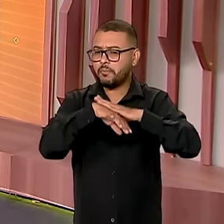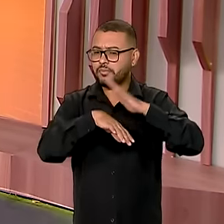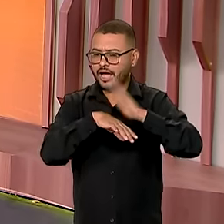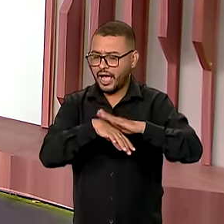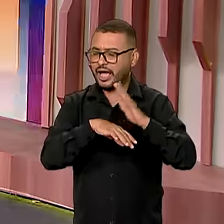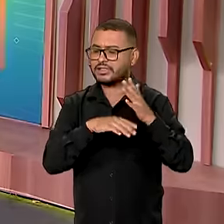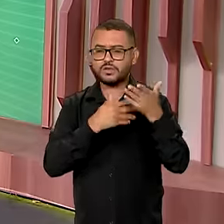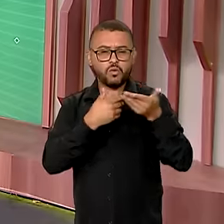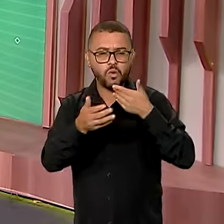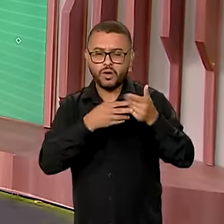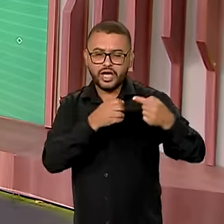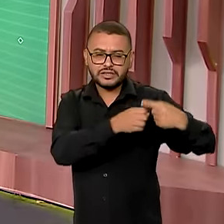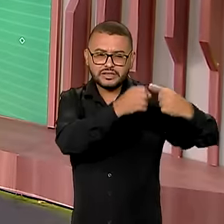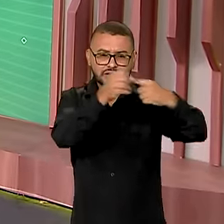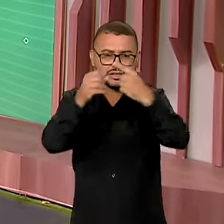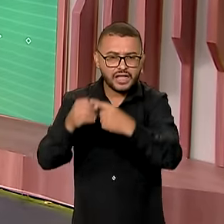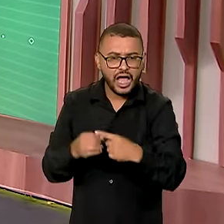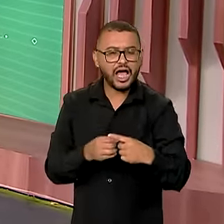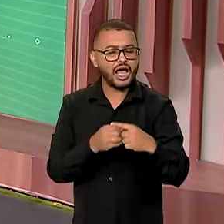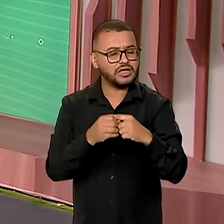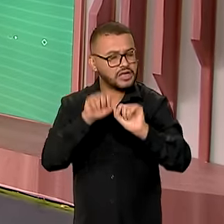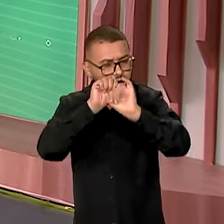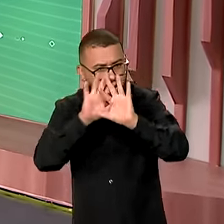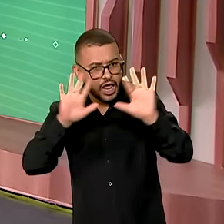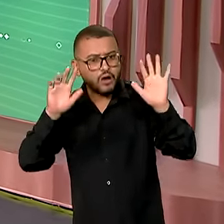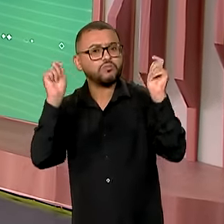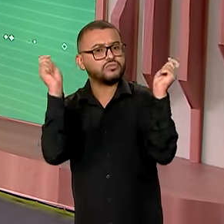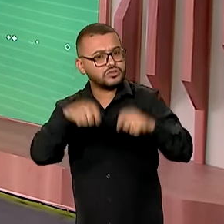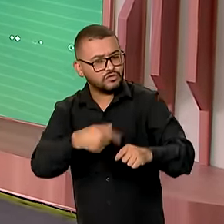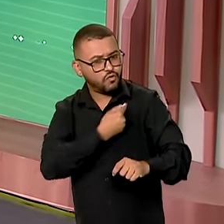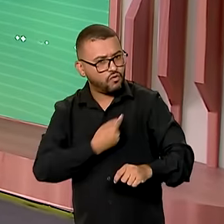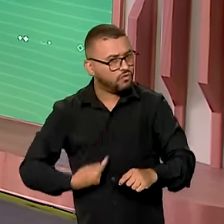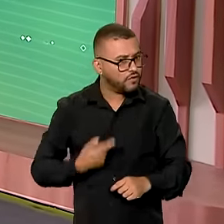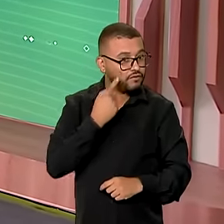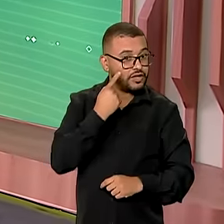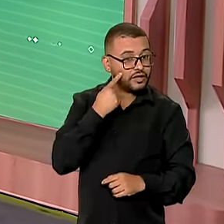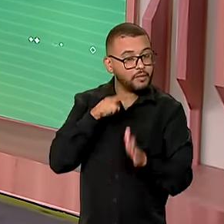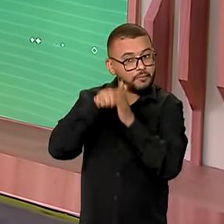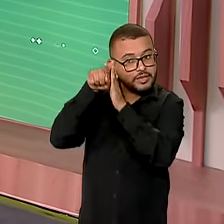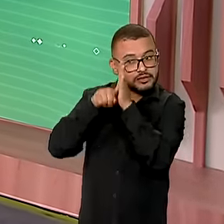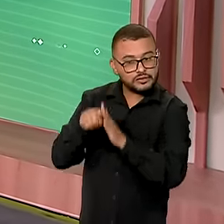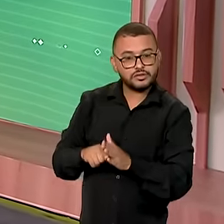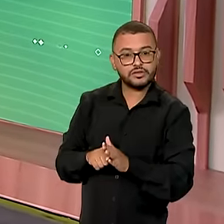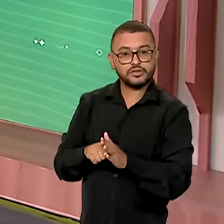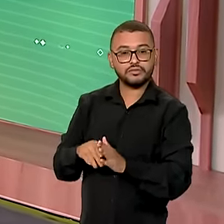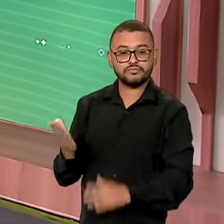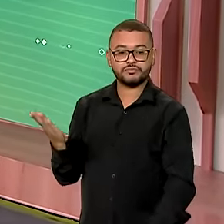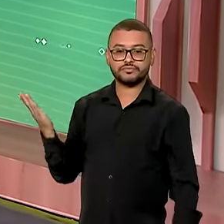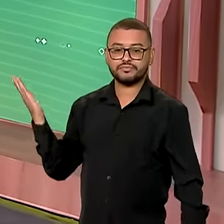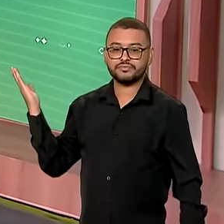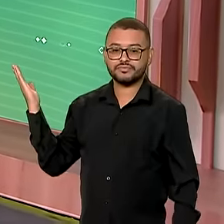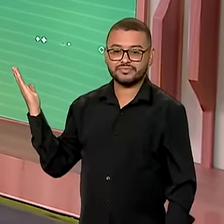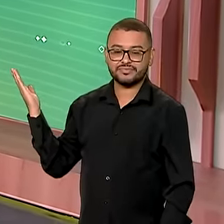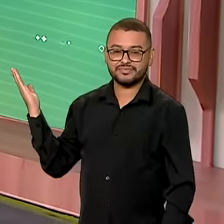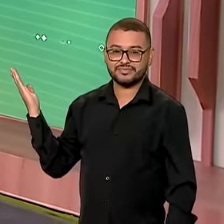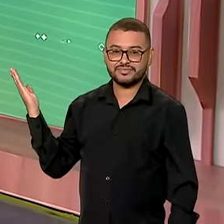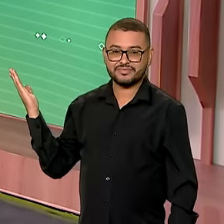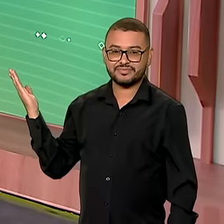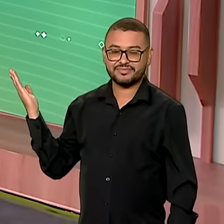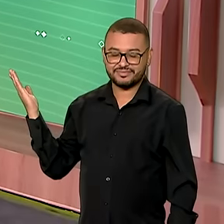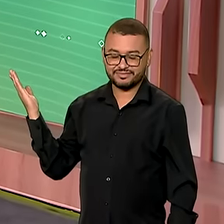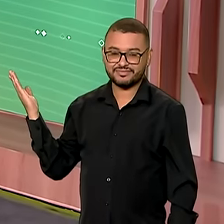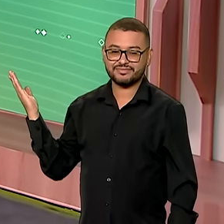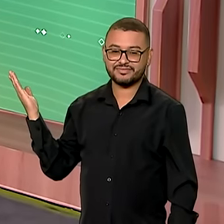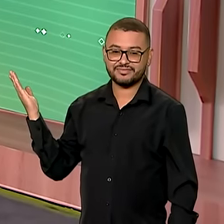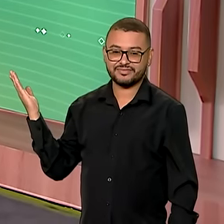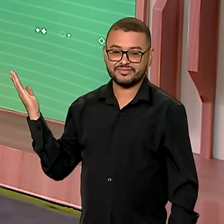sobre qualquer cidade e acompanhar com transparência as ações do governo, basta acessar gov.br